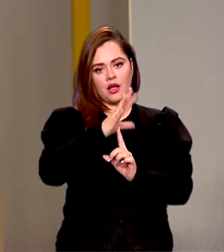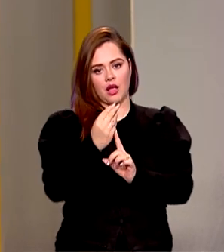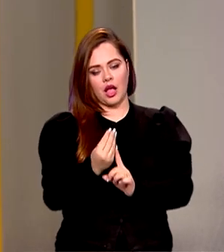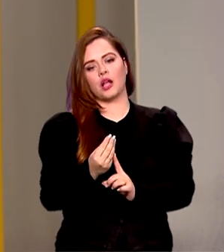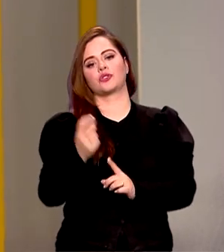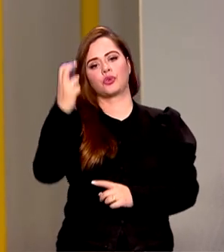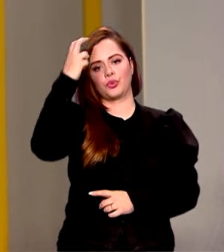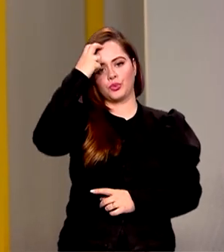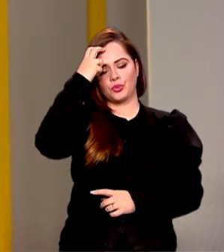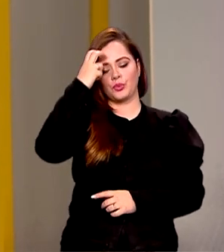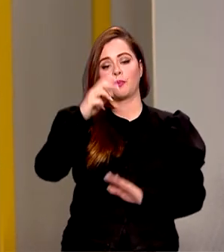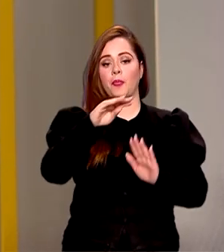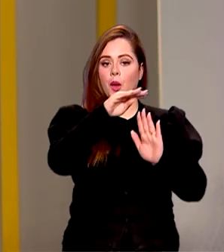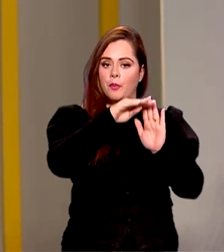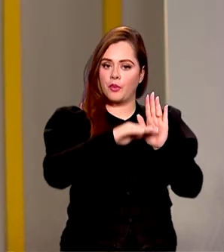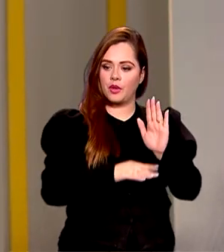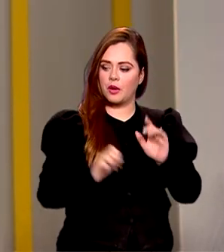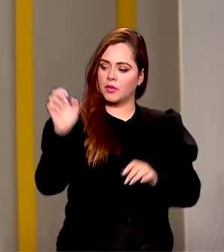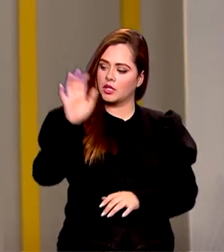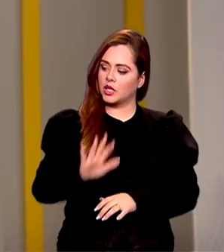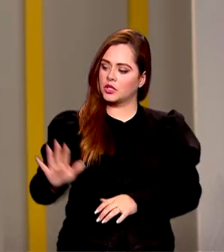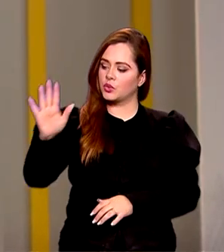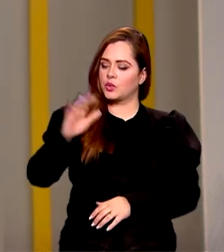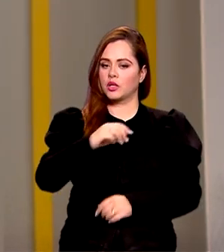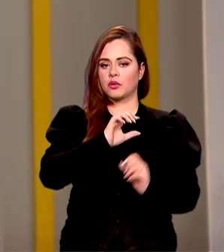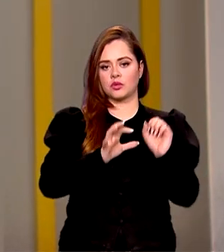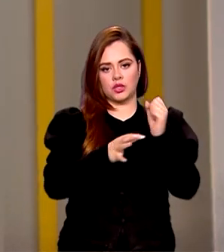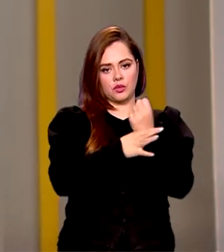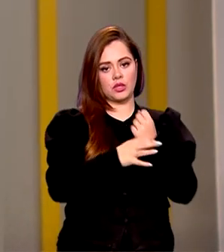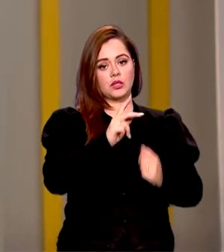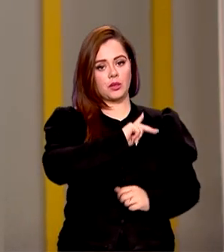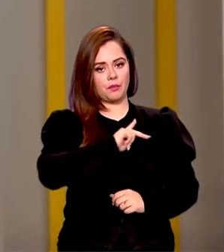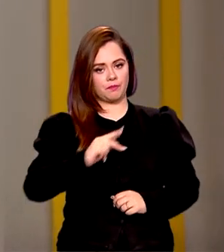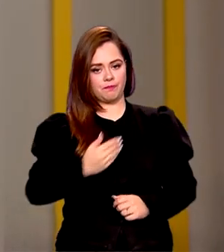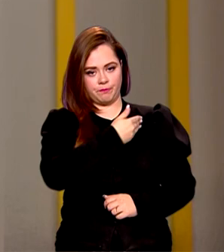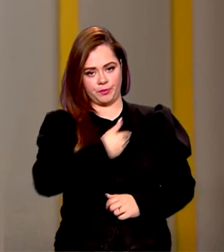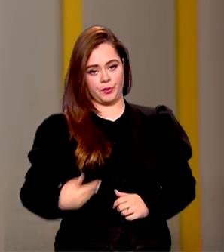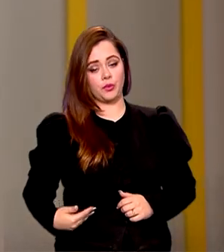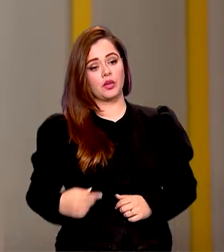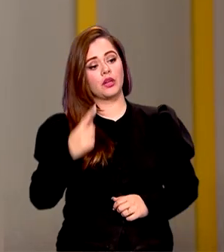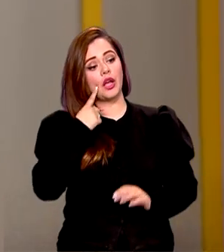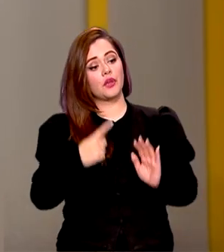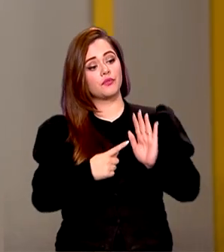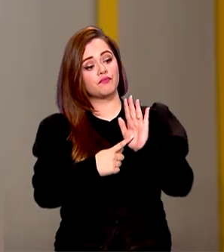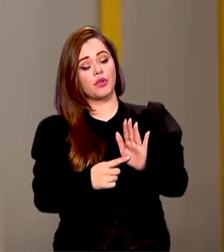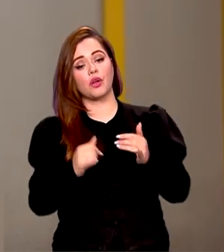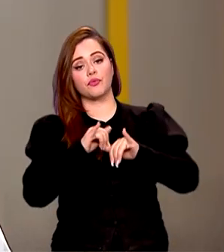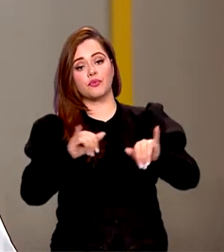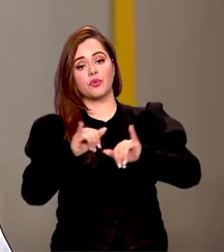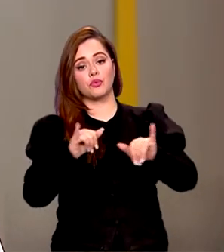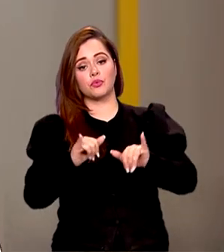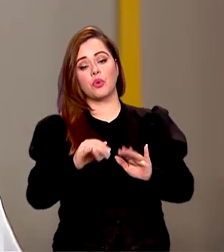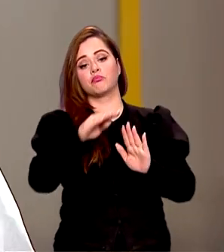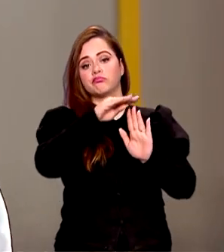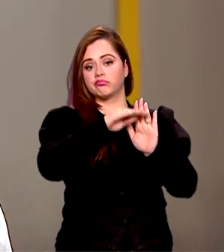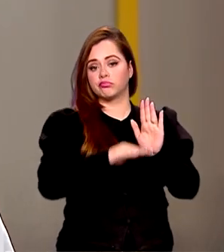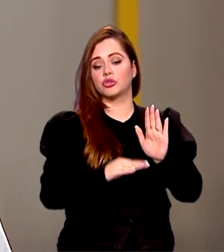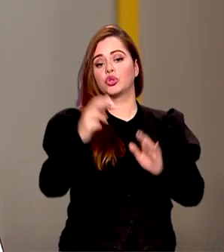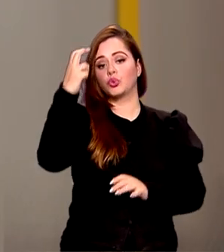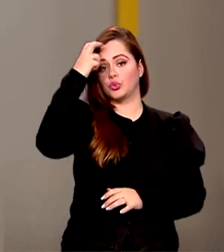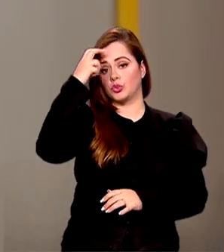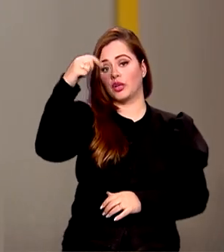Programa Nacional de Segurança Pública com Cidadania, o Pronace, lançou um edital que vai financiar projetos culturais